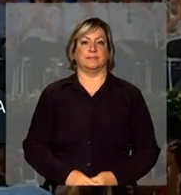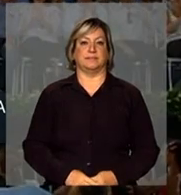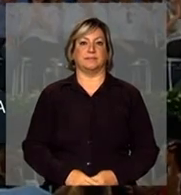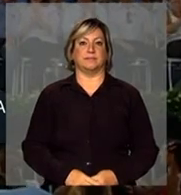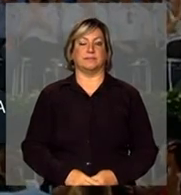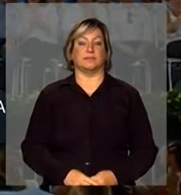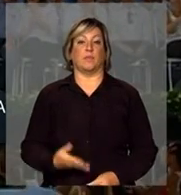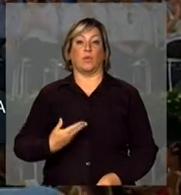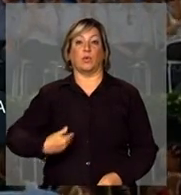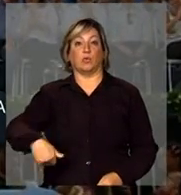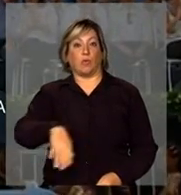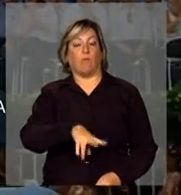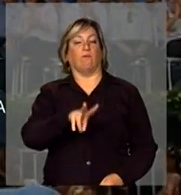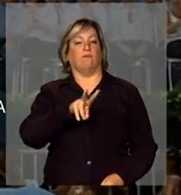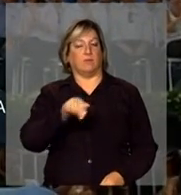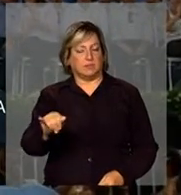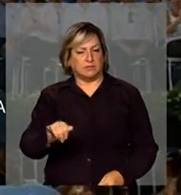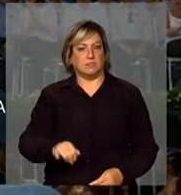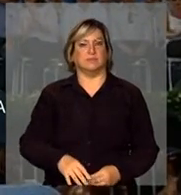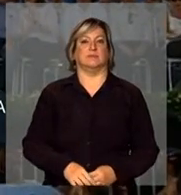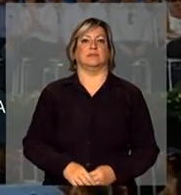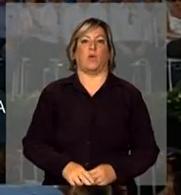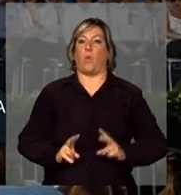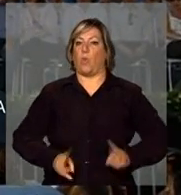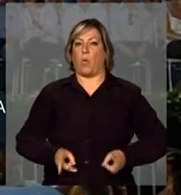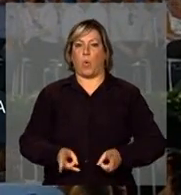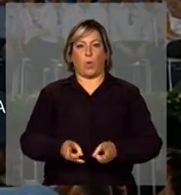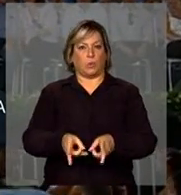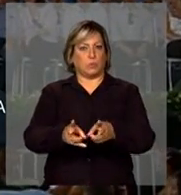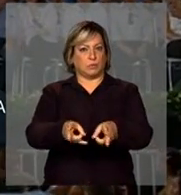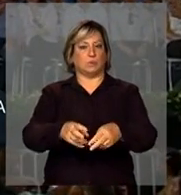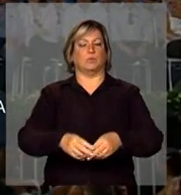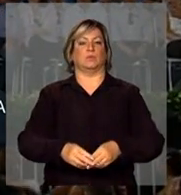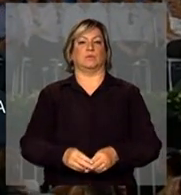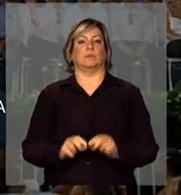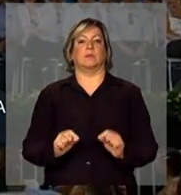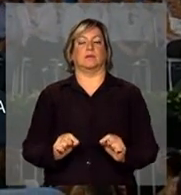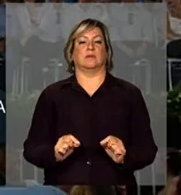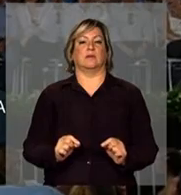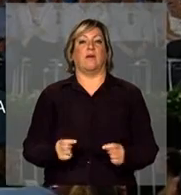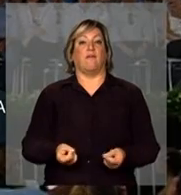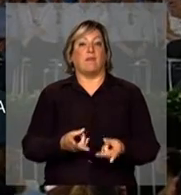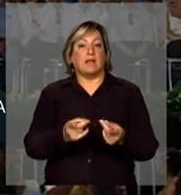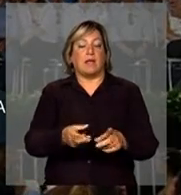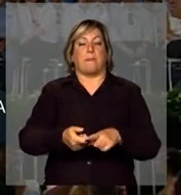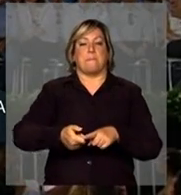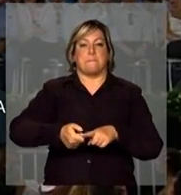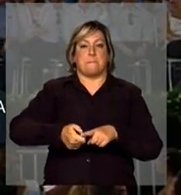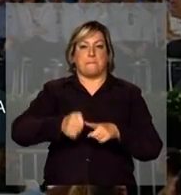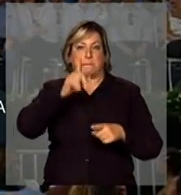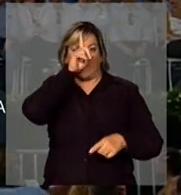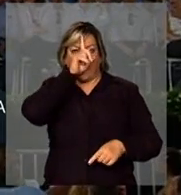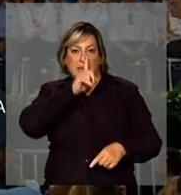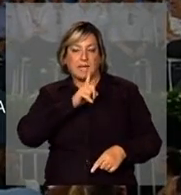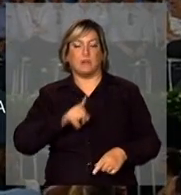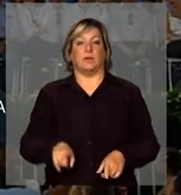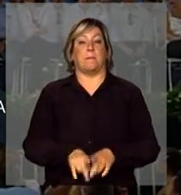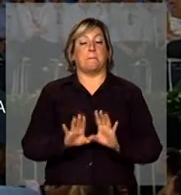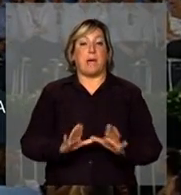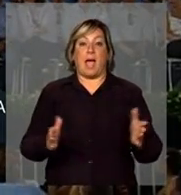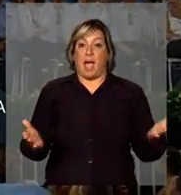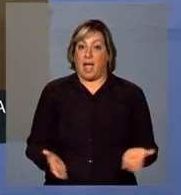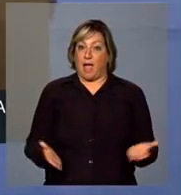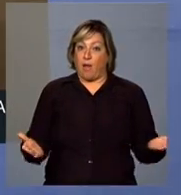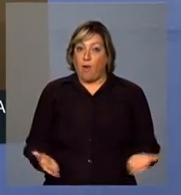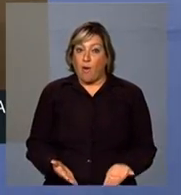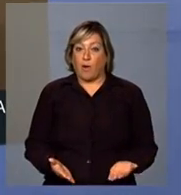Nós vamos continuar vendendo milho, só que agora de uma forma